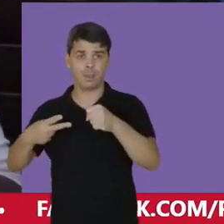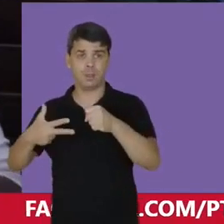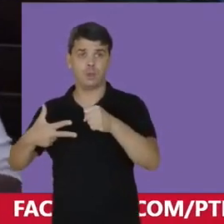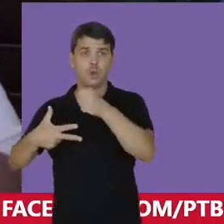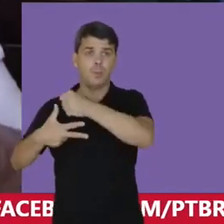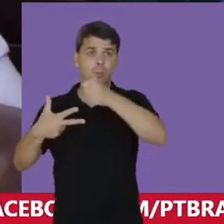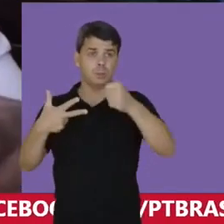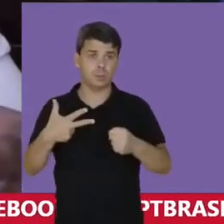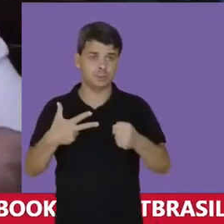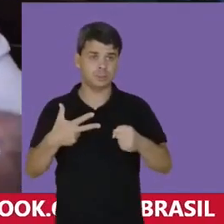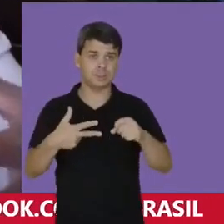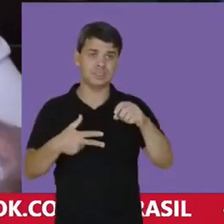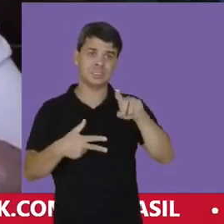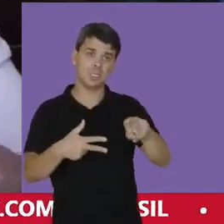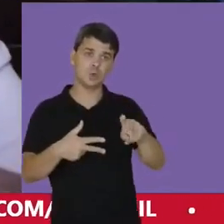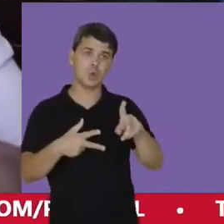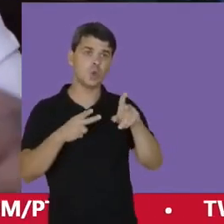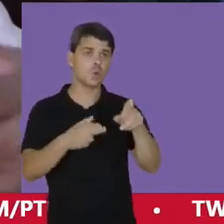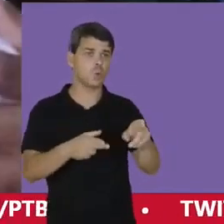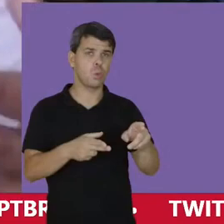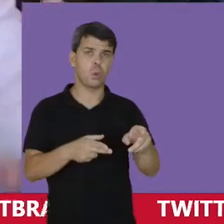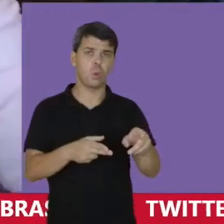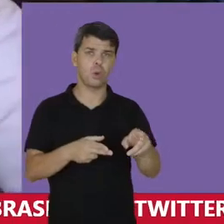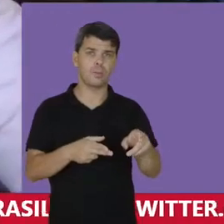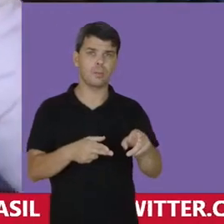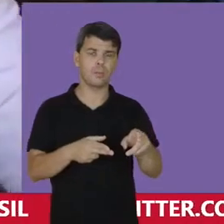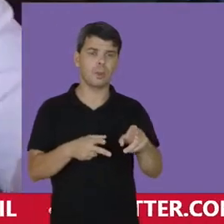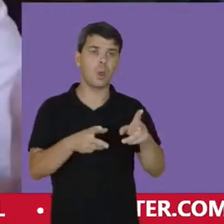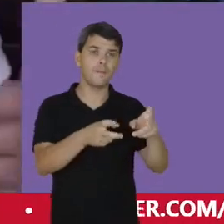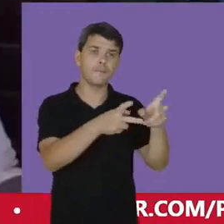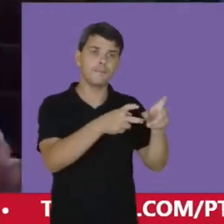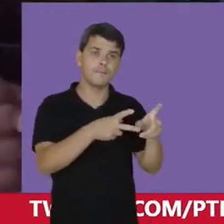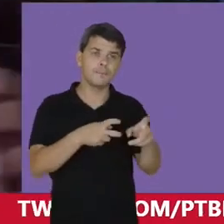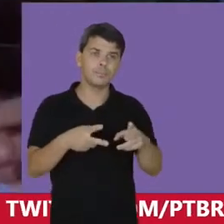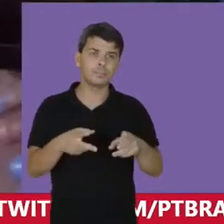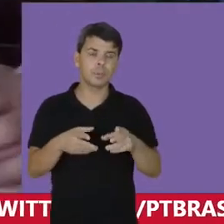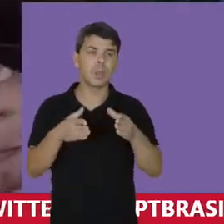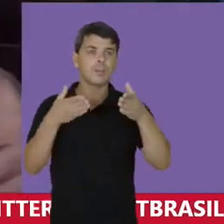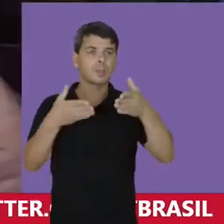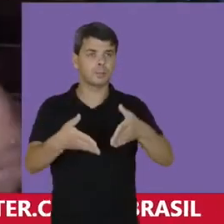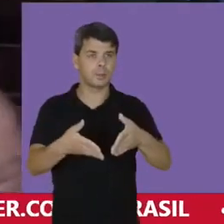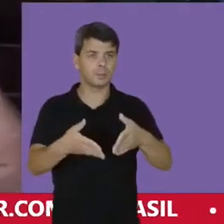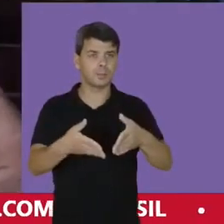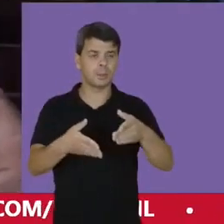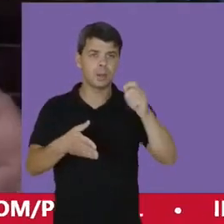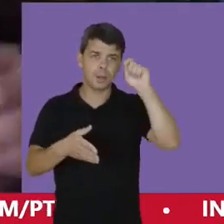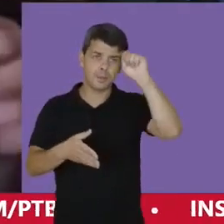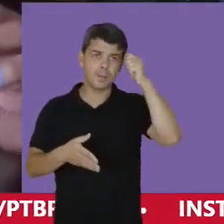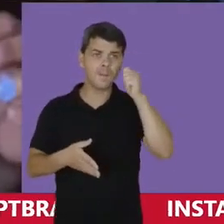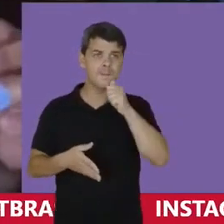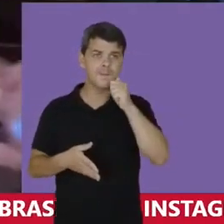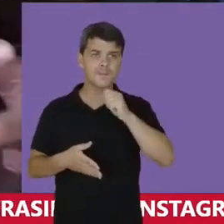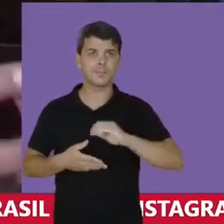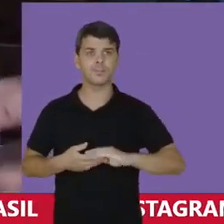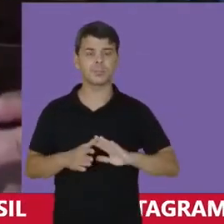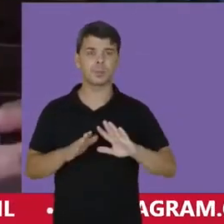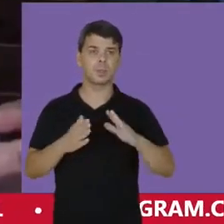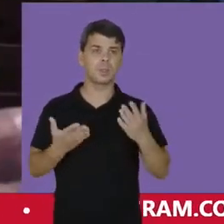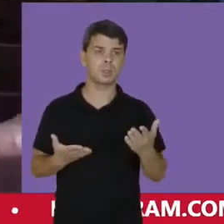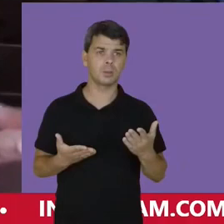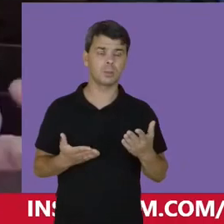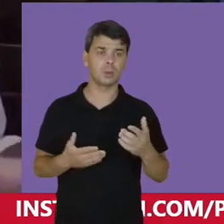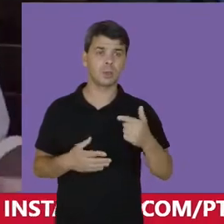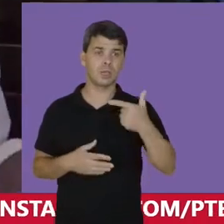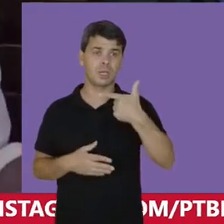Coletivamente Em um local Onde se observava Também a participação Das mulheres negras Então o